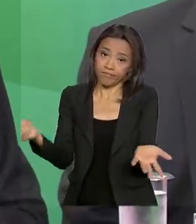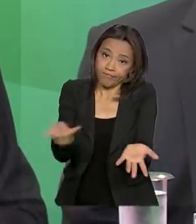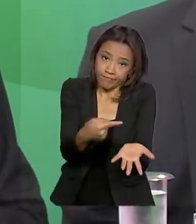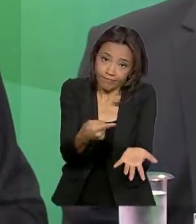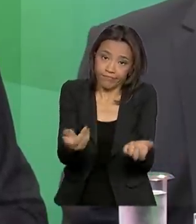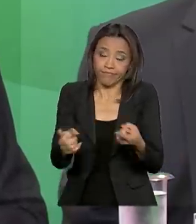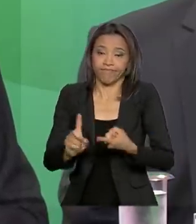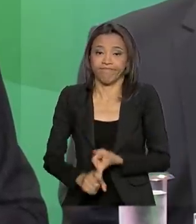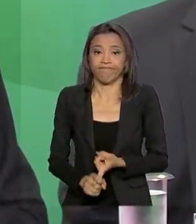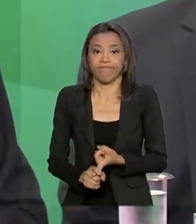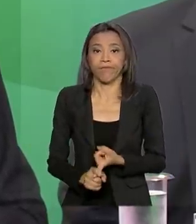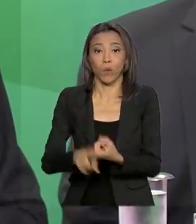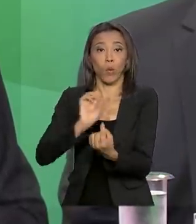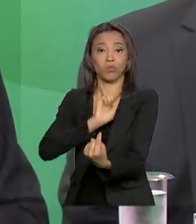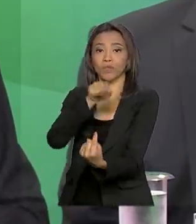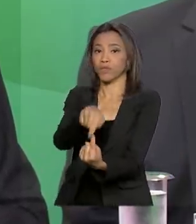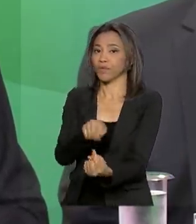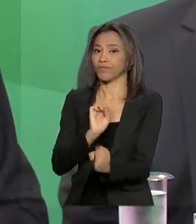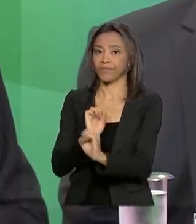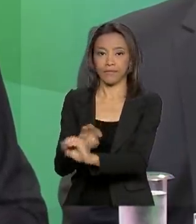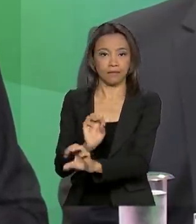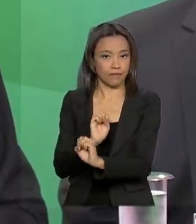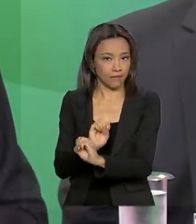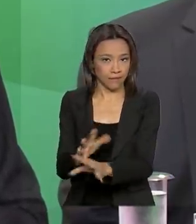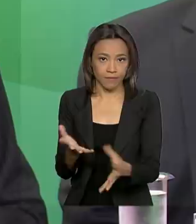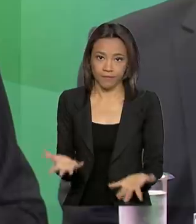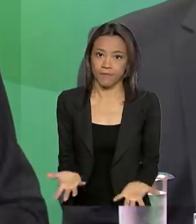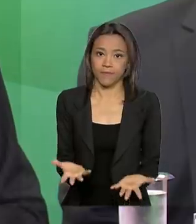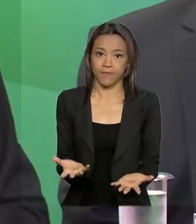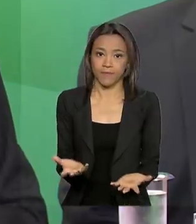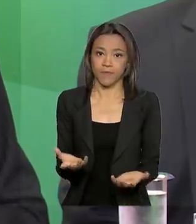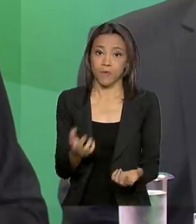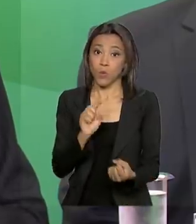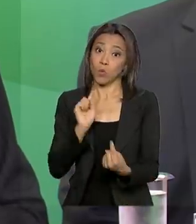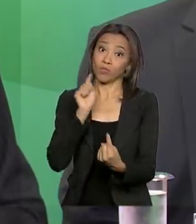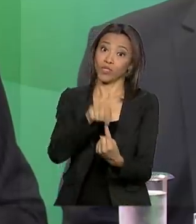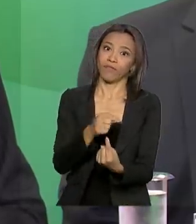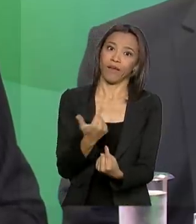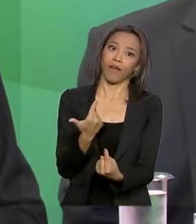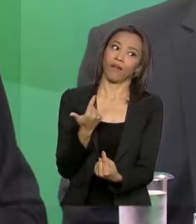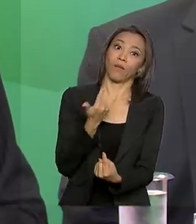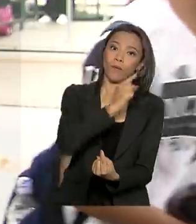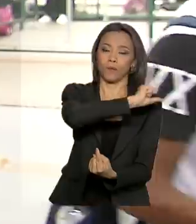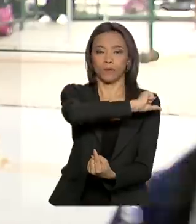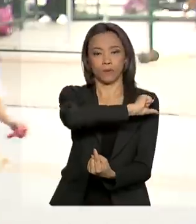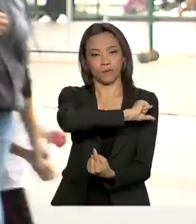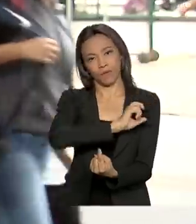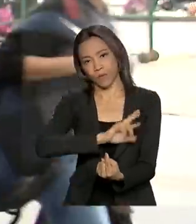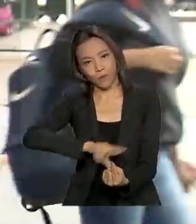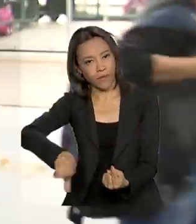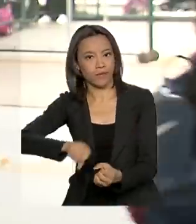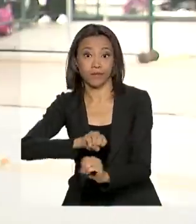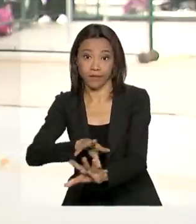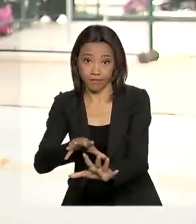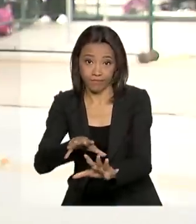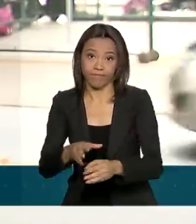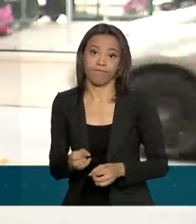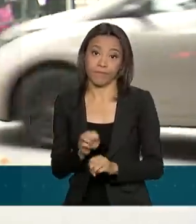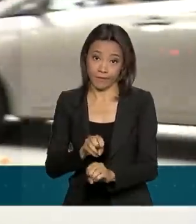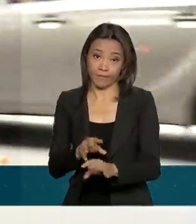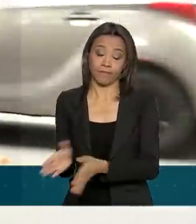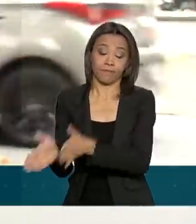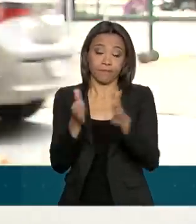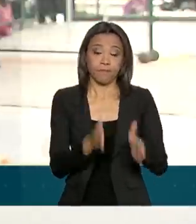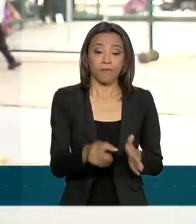objetivo não é ensinar. O objetivo é outro que não ensinar. Para reverter os números, o